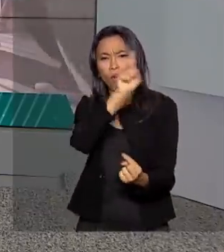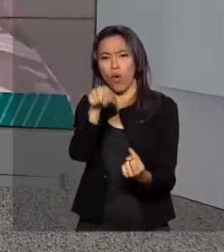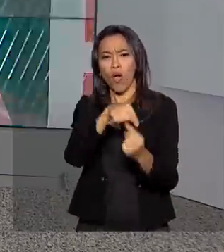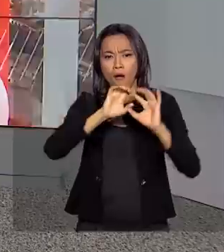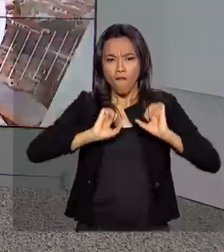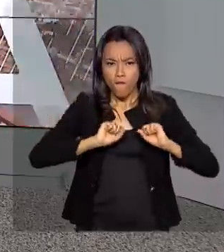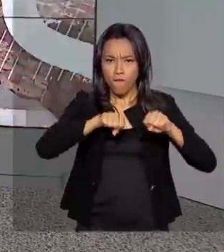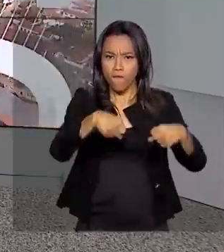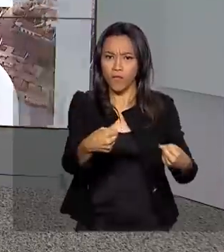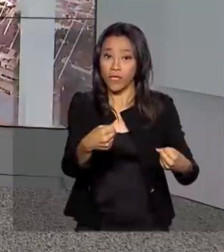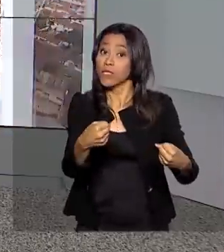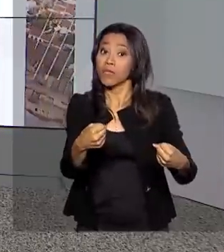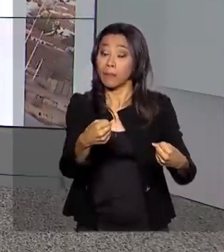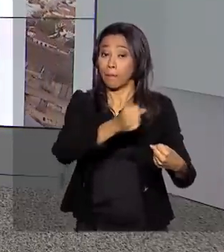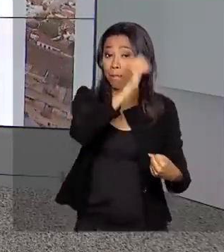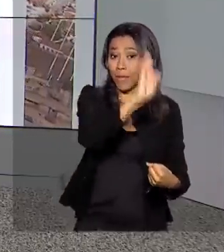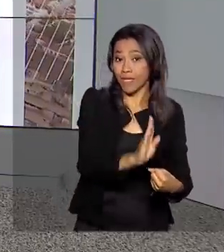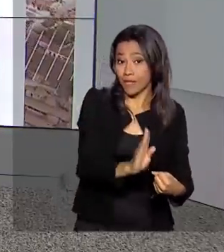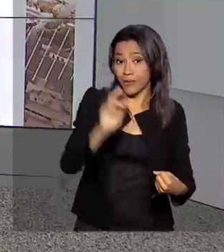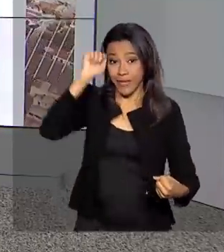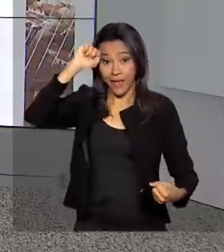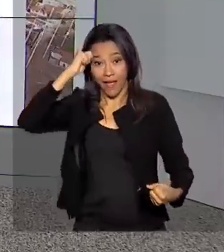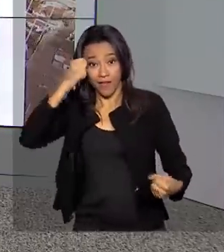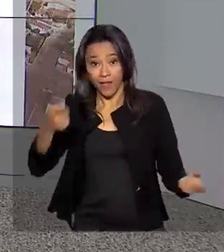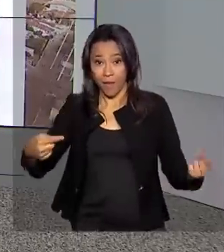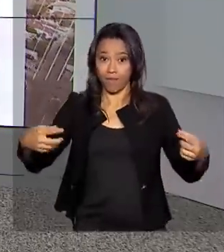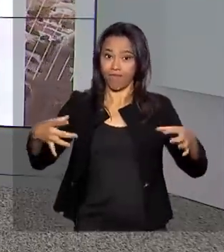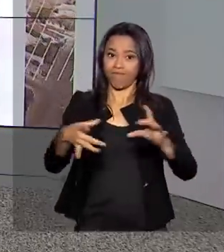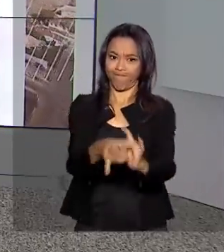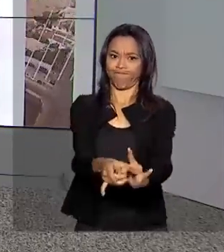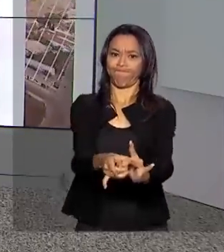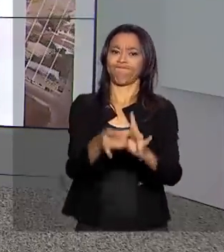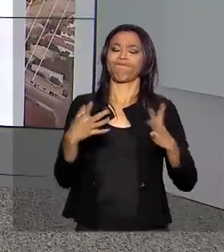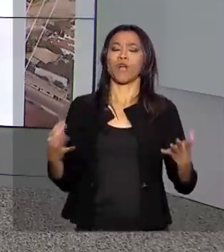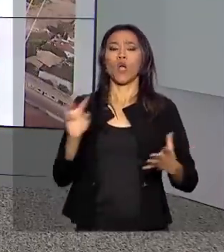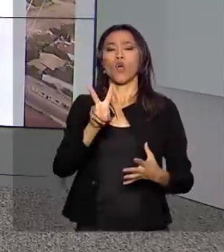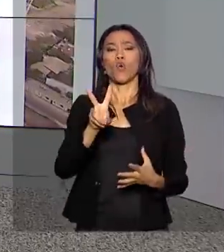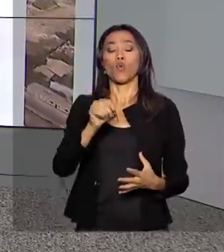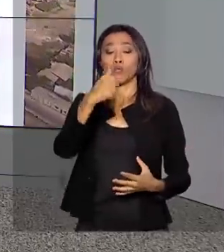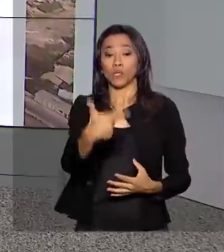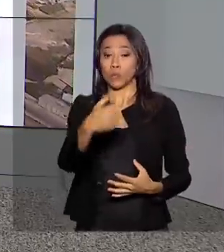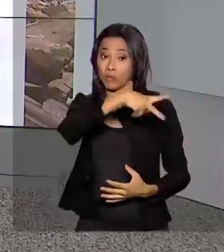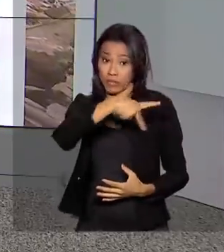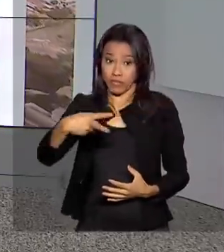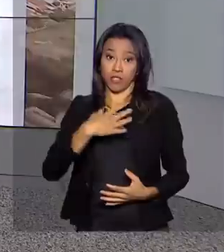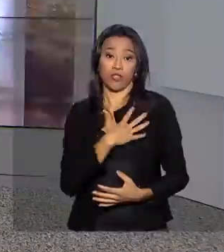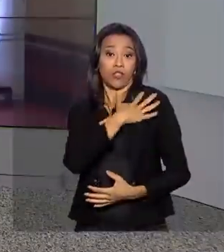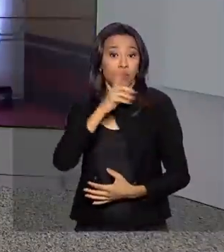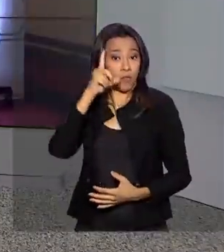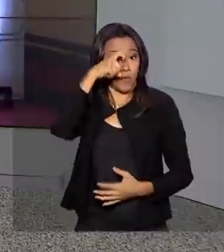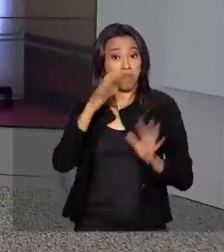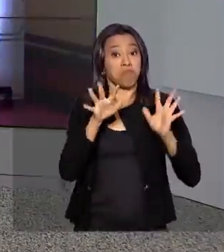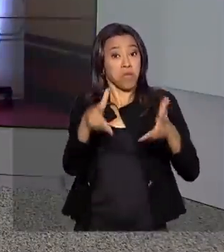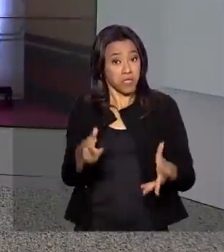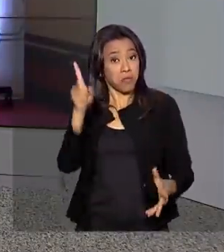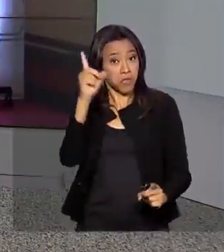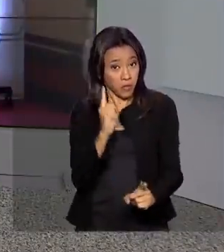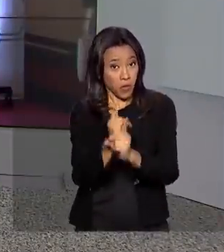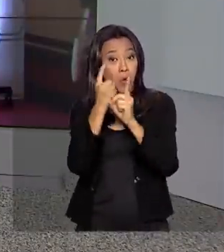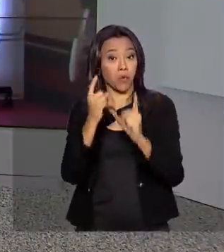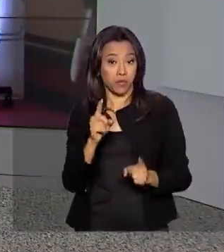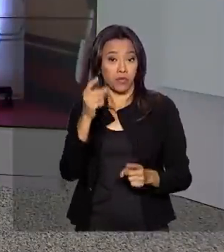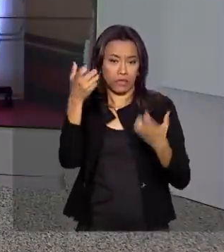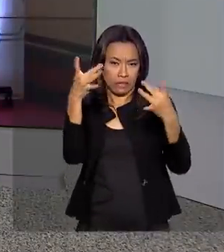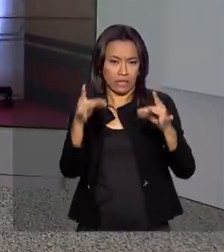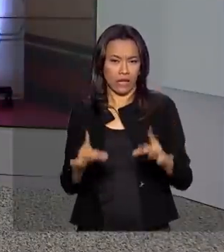as parcerias entre Brasil e África. O vice-presidente Hamilton Mourão participa desse evento. Ao vivo, o repórter Ricardo Ferraz